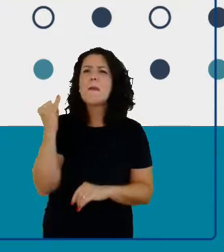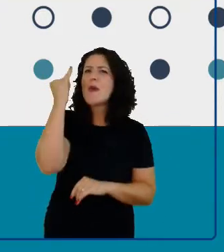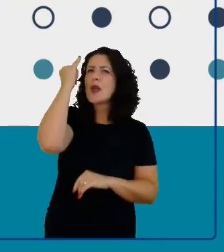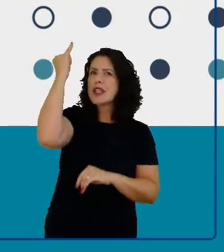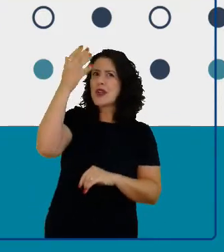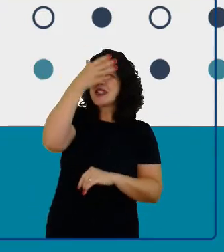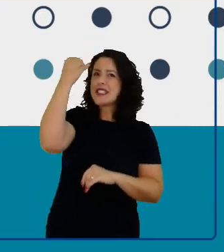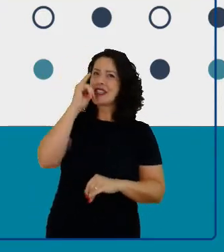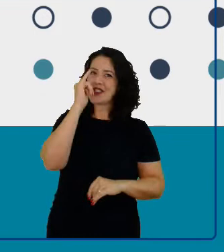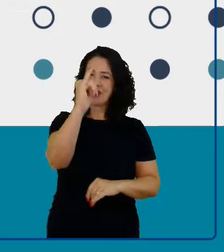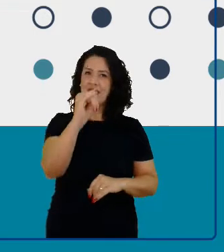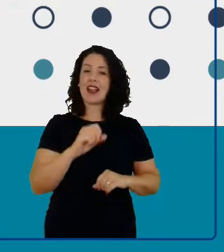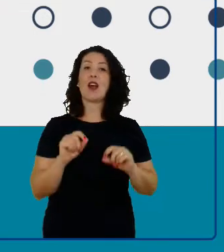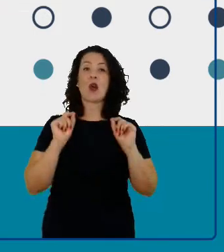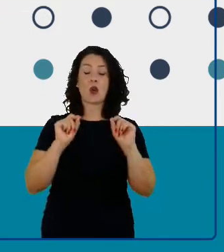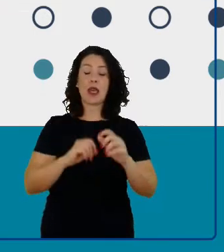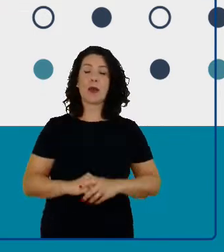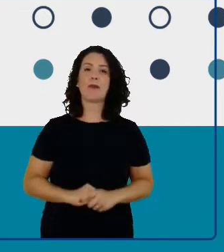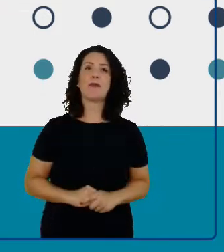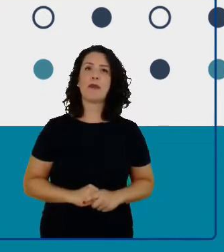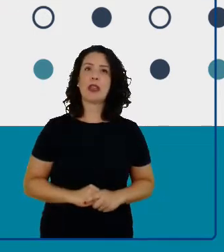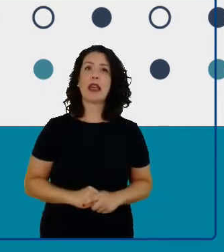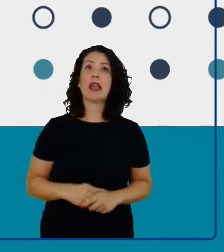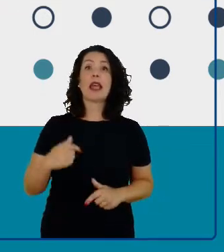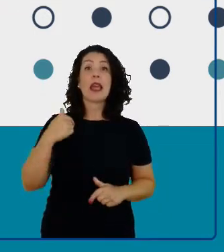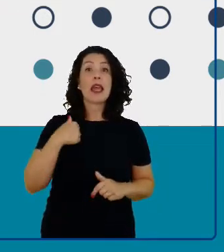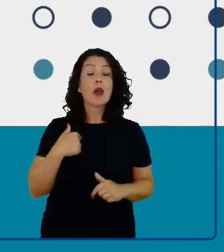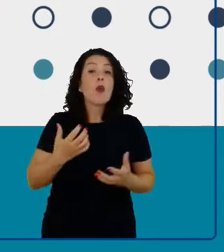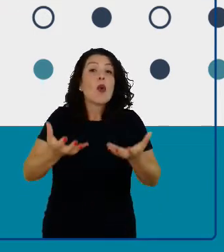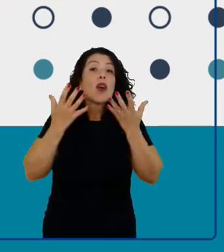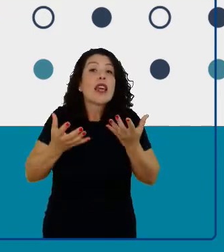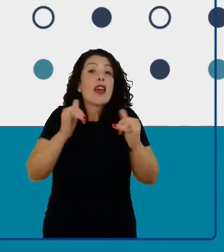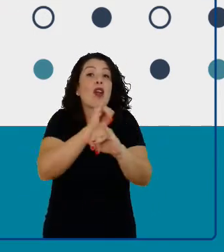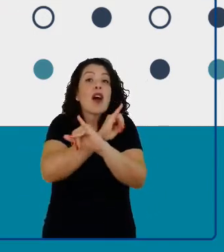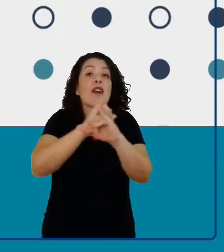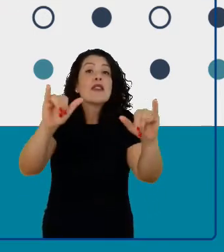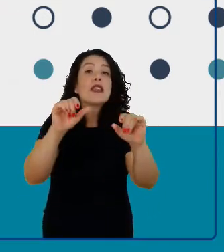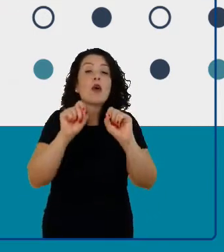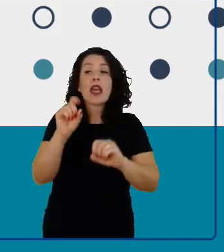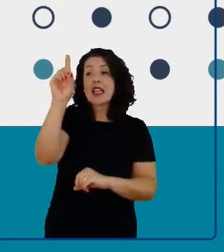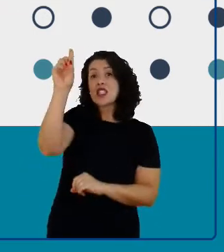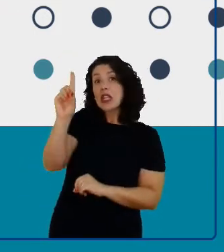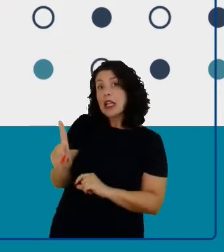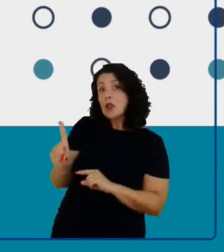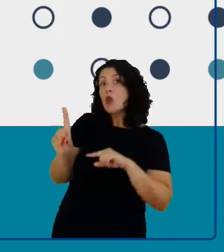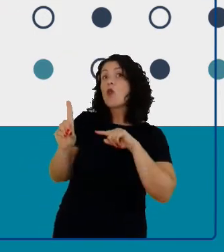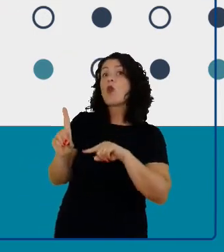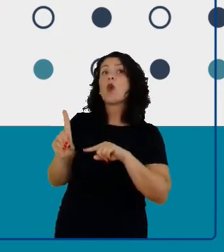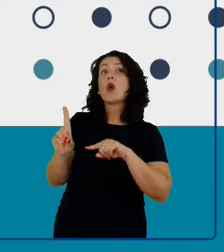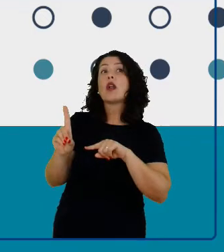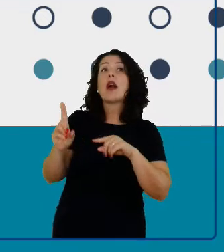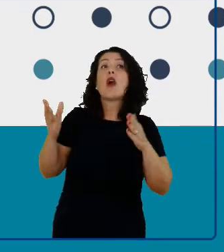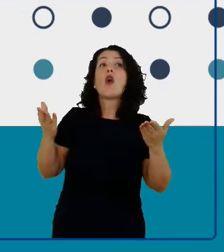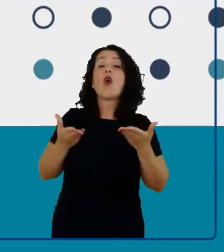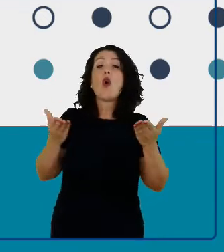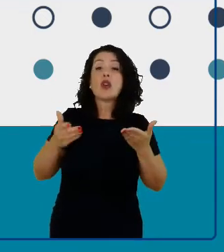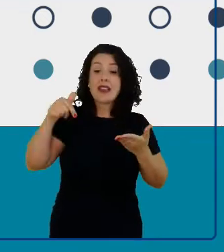É a próxima pessoa que falasse, a diretora salete. E hoje, nesse evento,